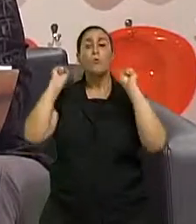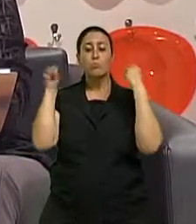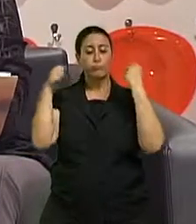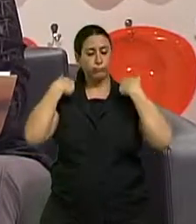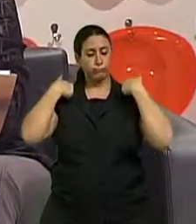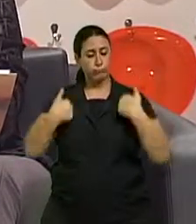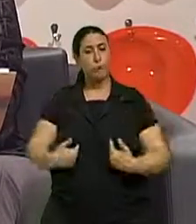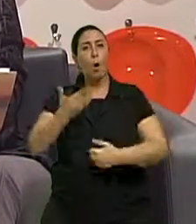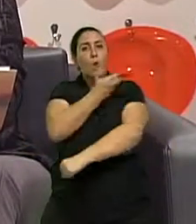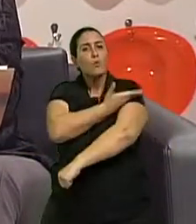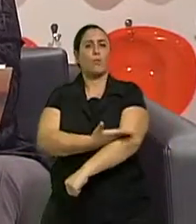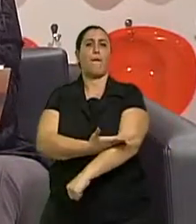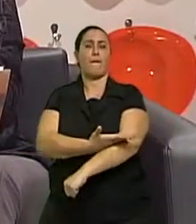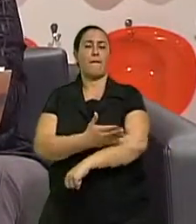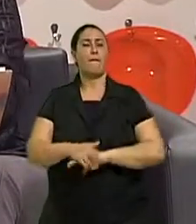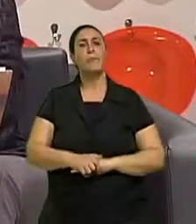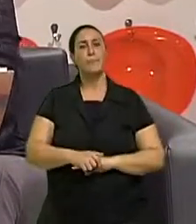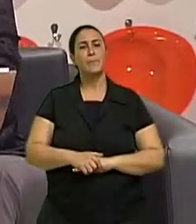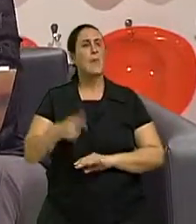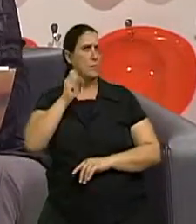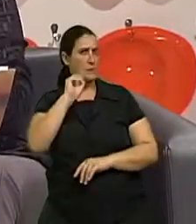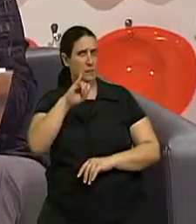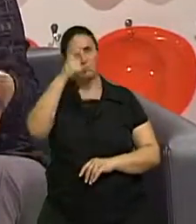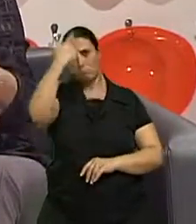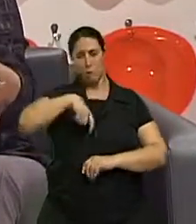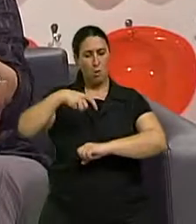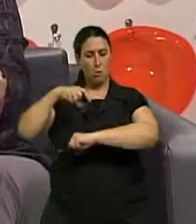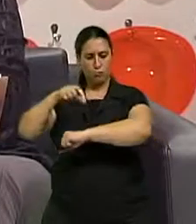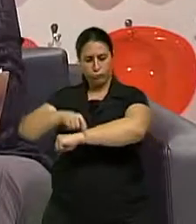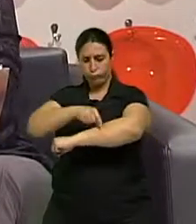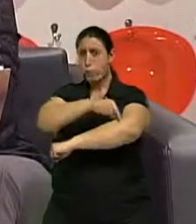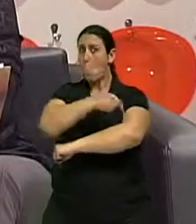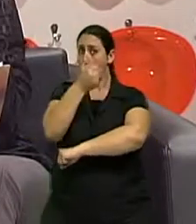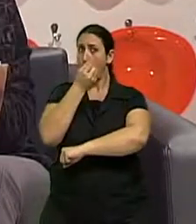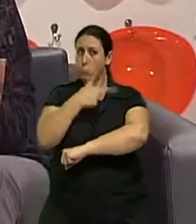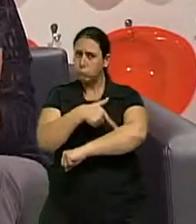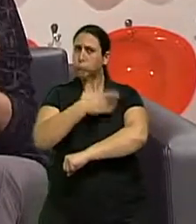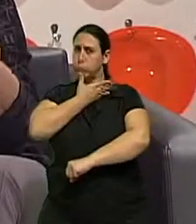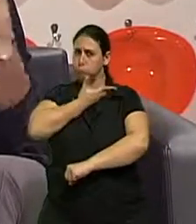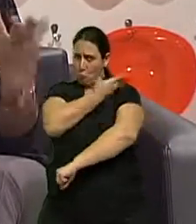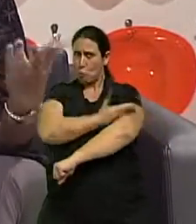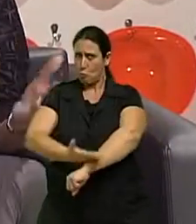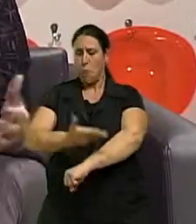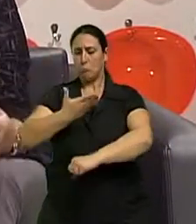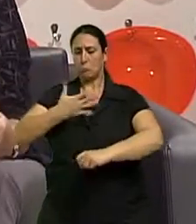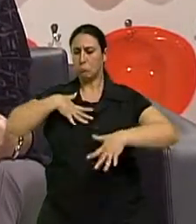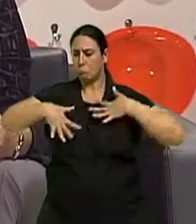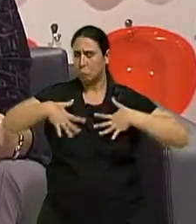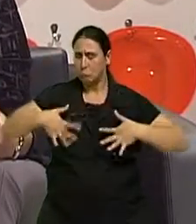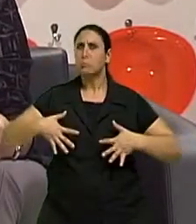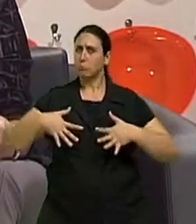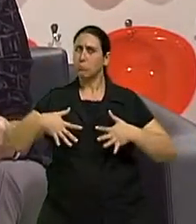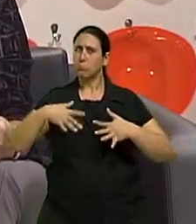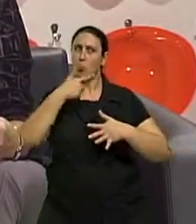isso. Se eles são movimentados, eles se tensionam e eles fazem esse movimento para fortalecer